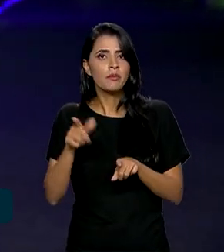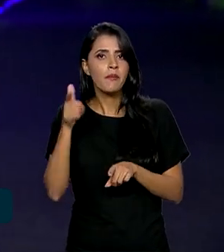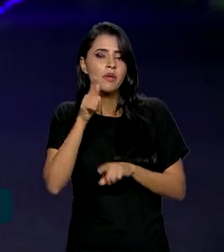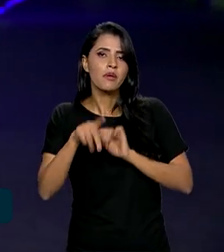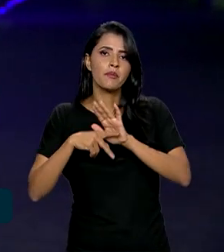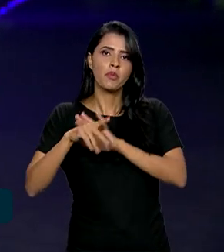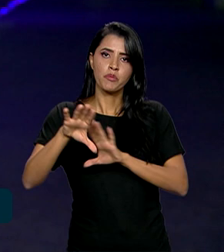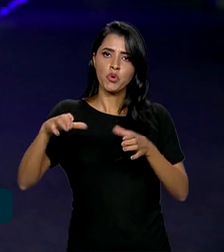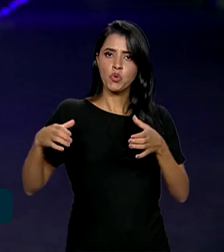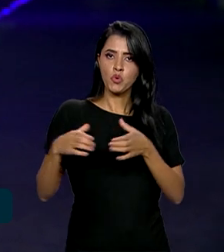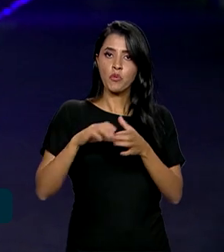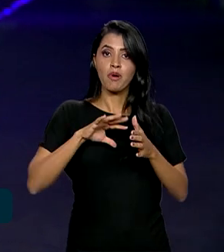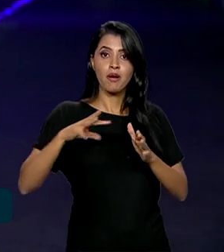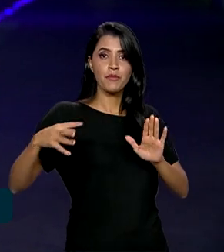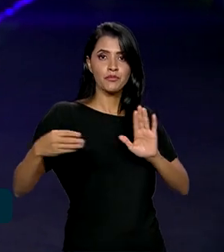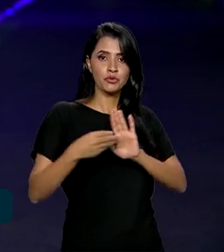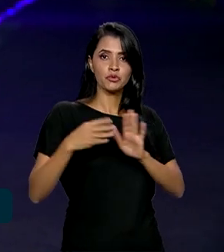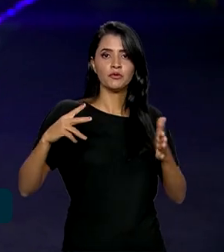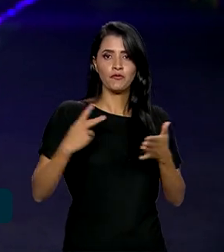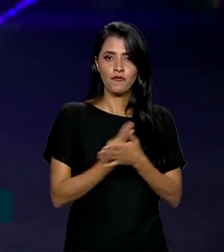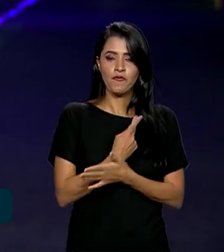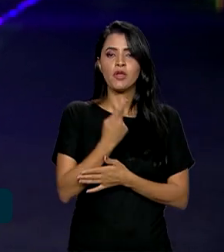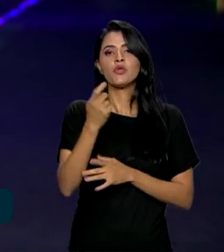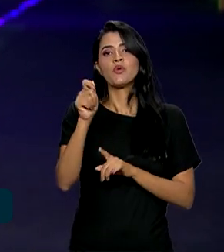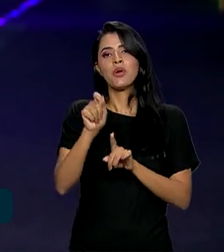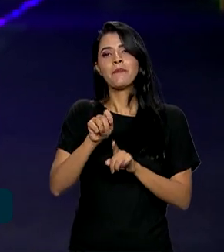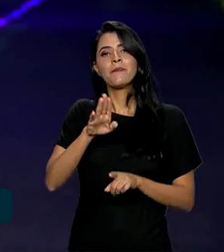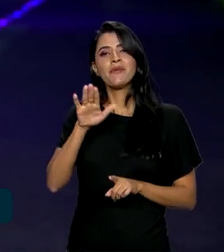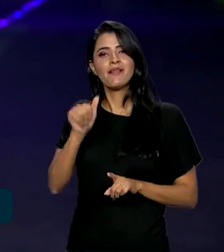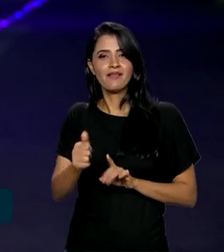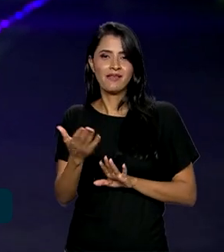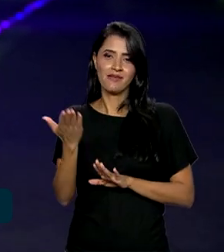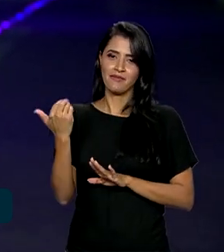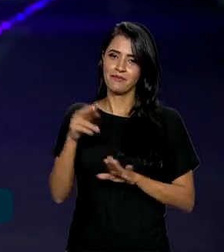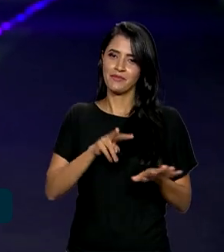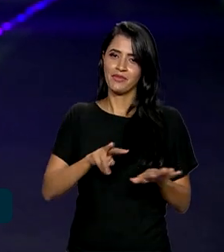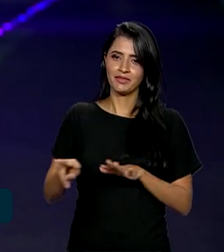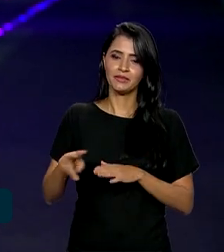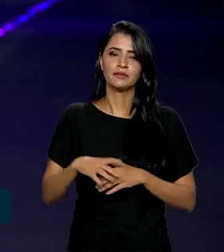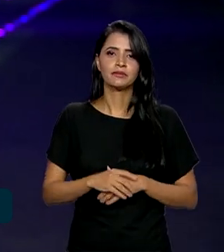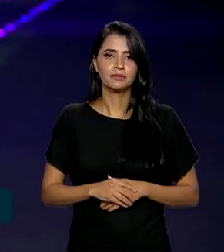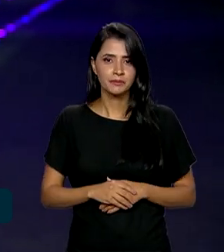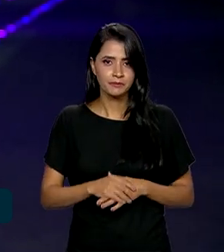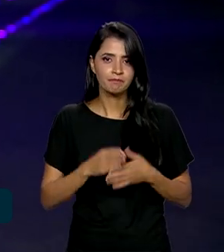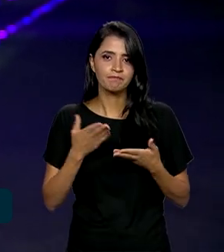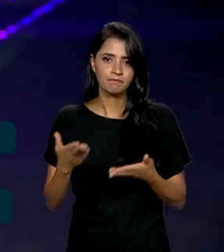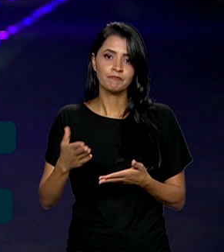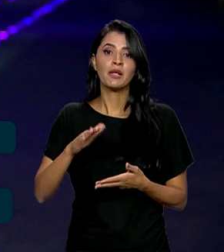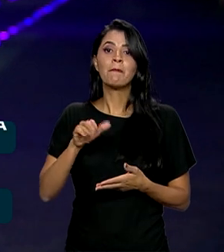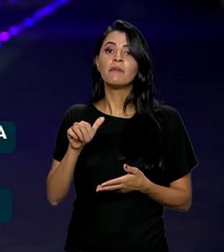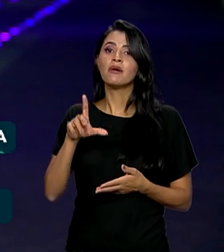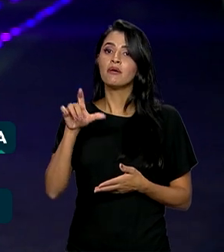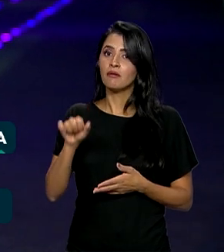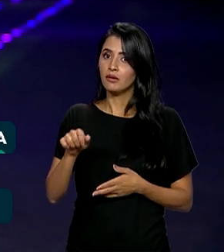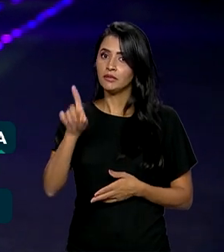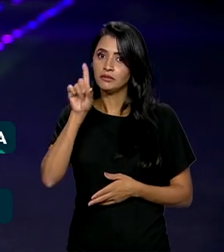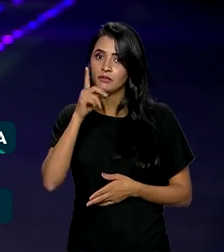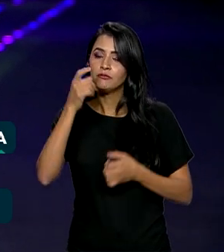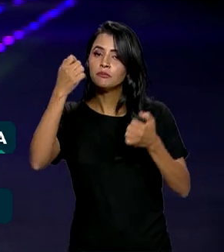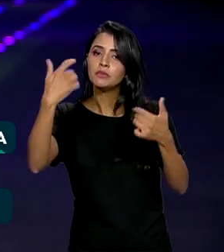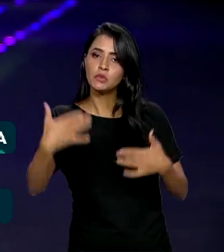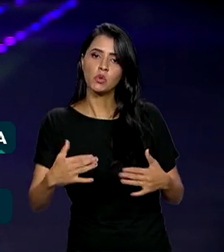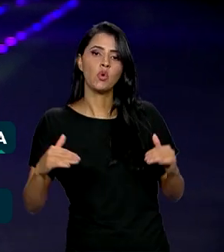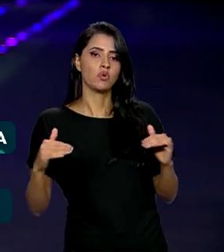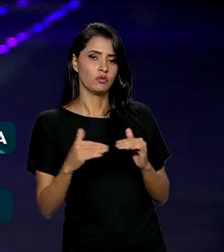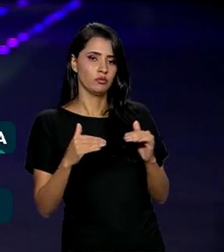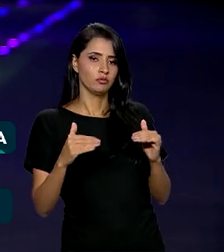cúpula da Amazônia, realizada em Belém, na última semana. Joe Biden, por sua vez, concordou com as